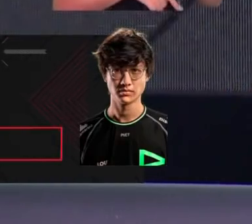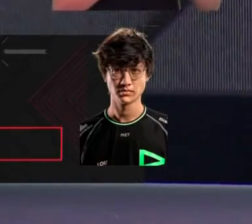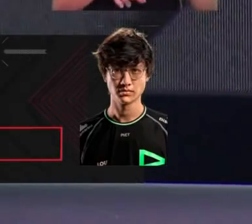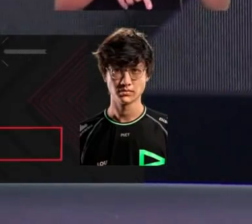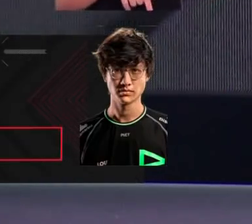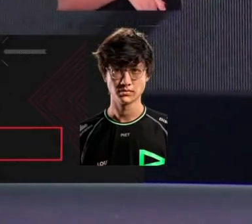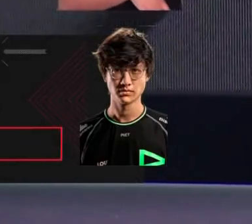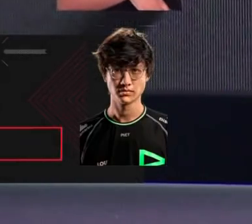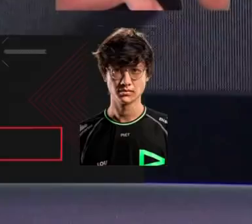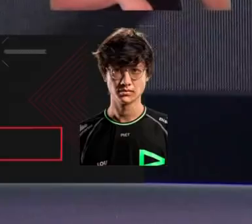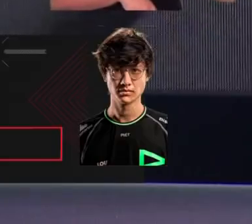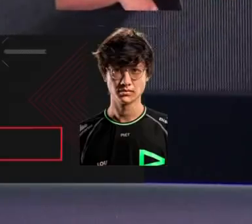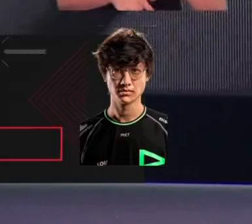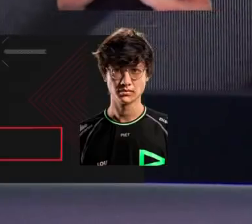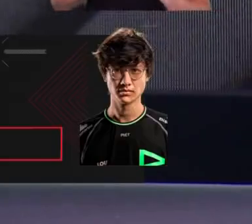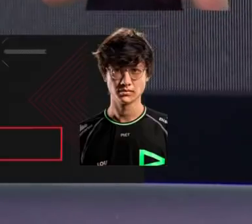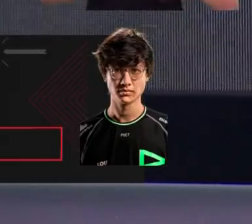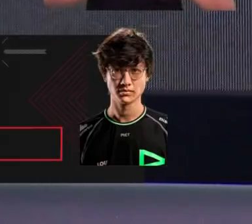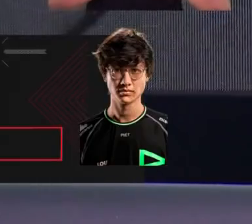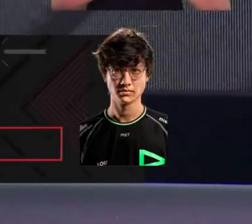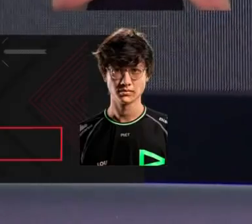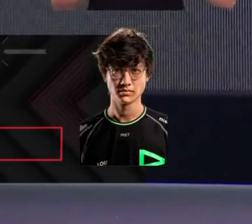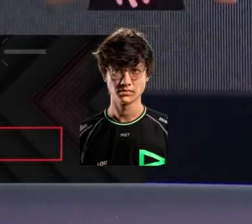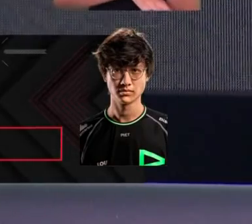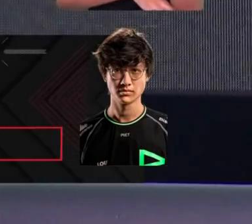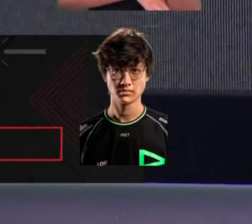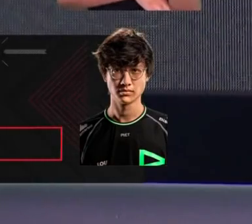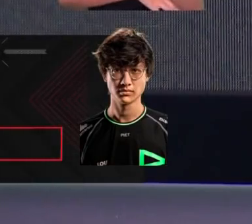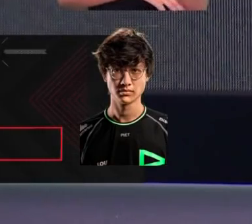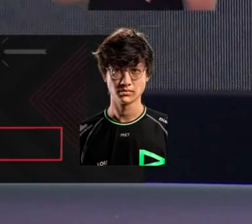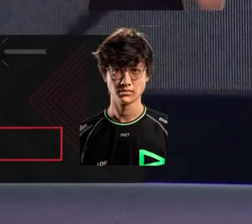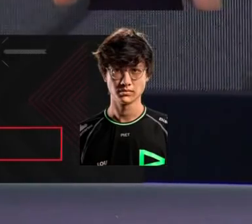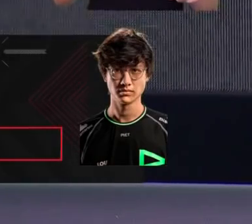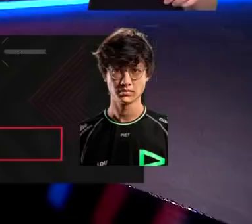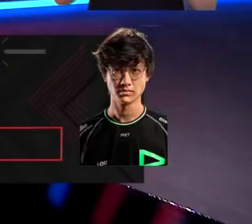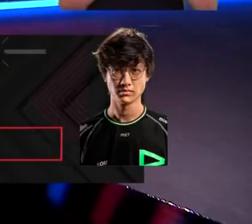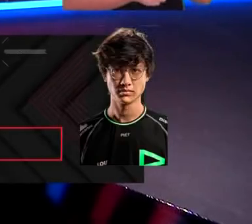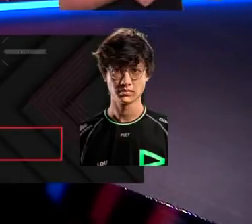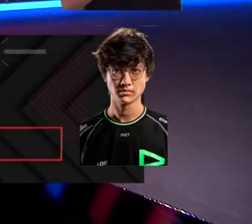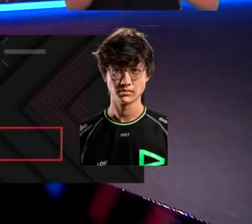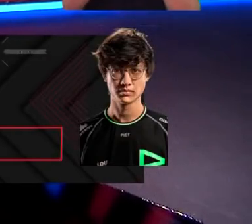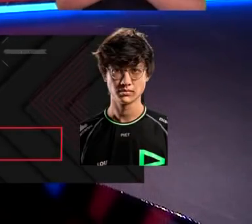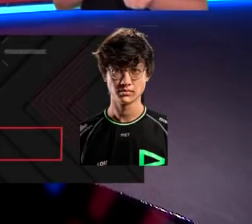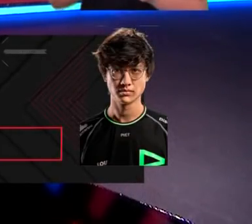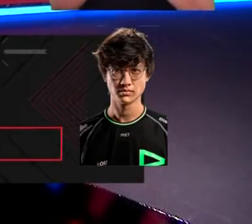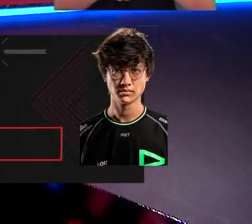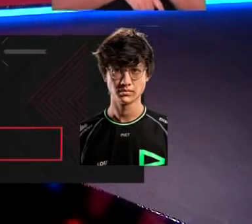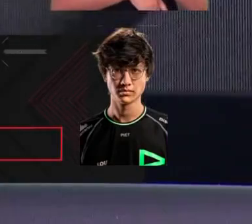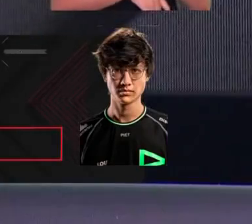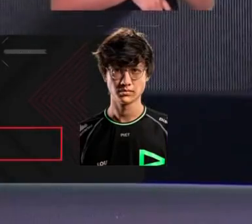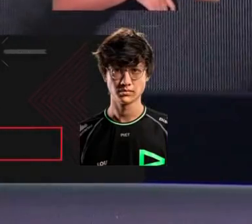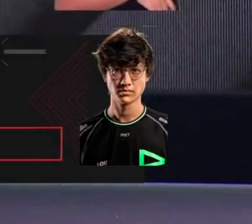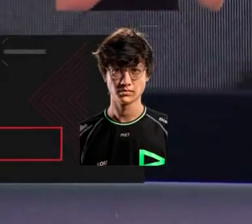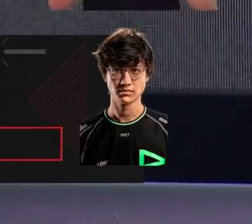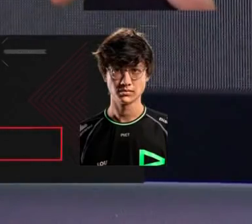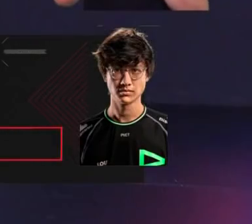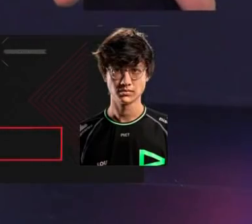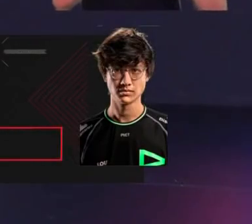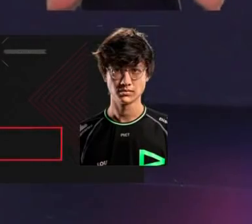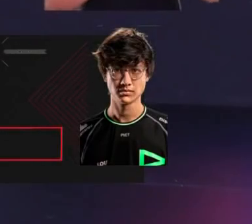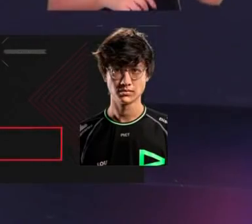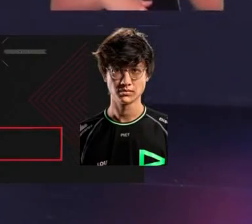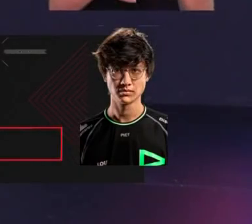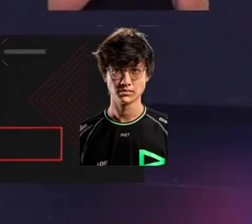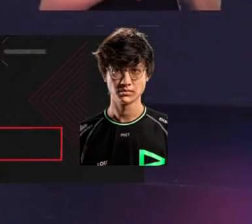adaptaram muito bem a Gwen desde que ela virou a Jungle lá atrás eu não vejo muitos jogadores de pões de Gwen na Jungle assim certo repotinho é seguinte